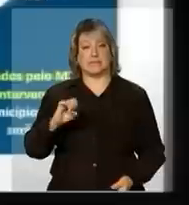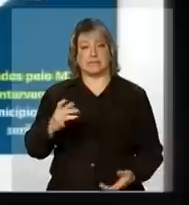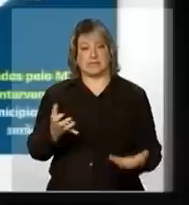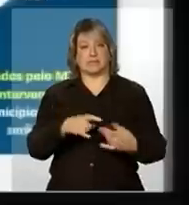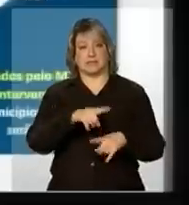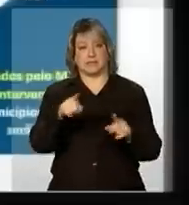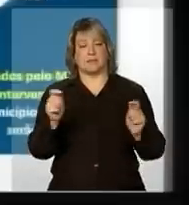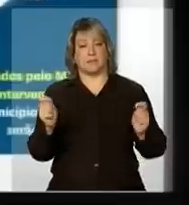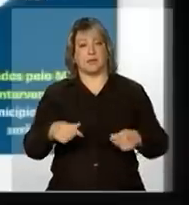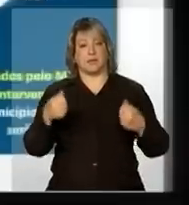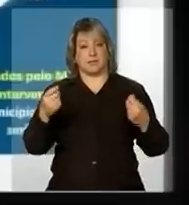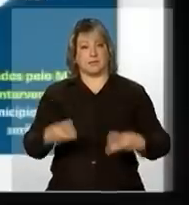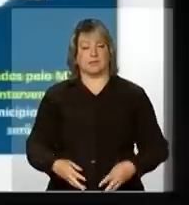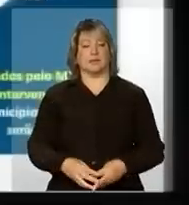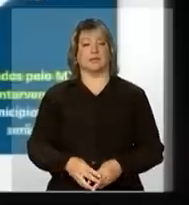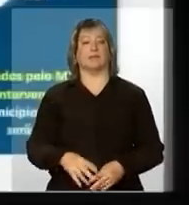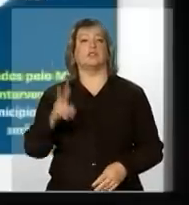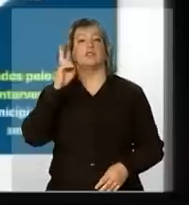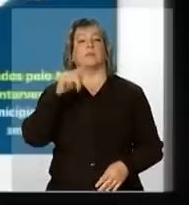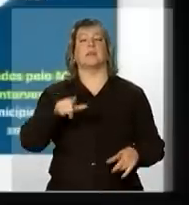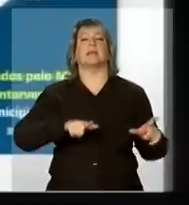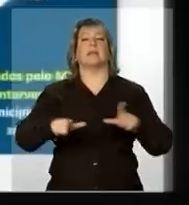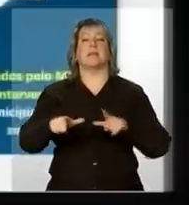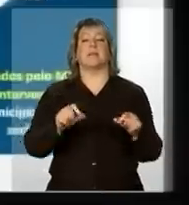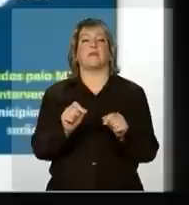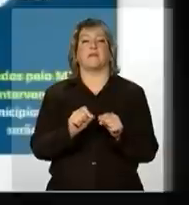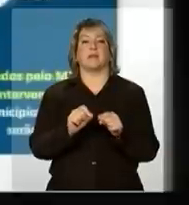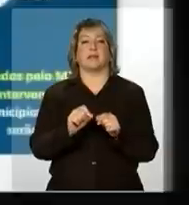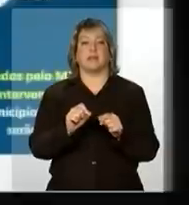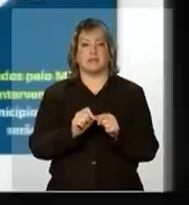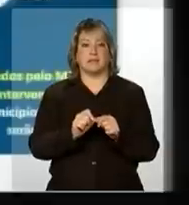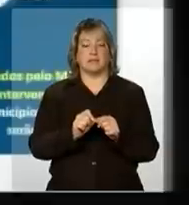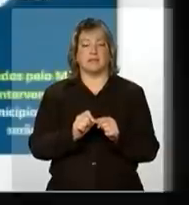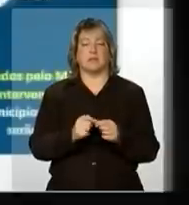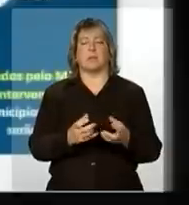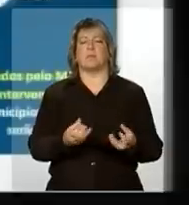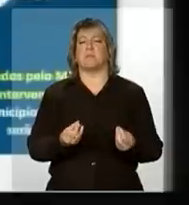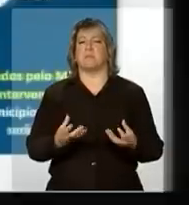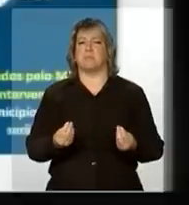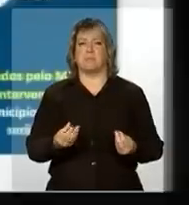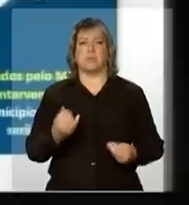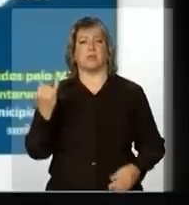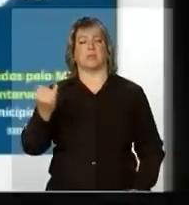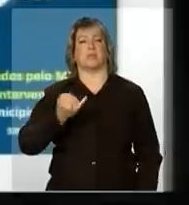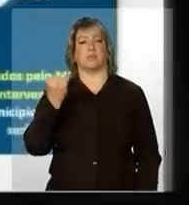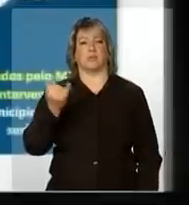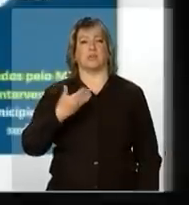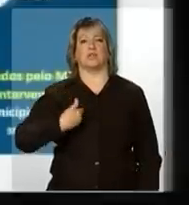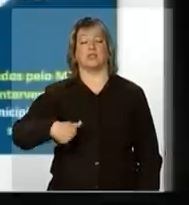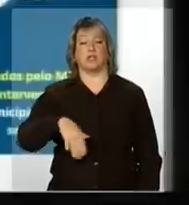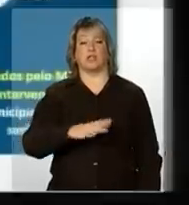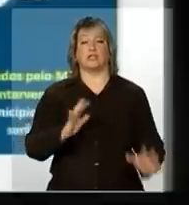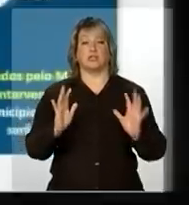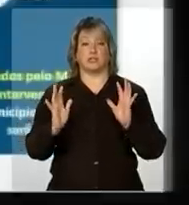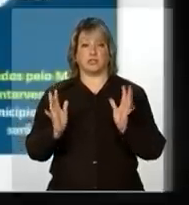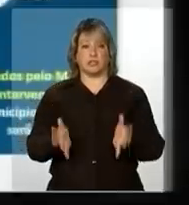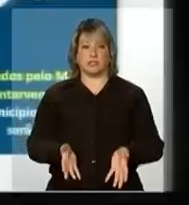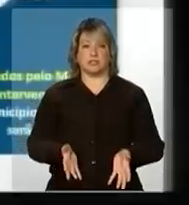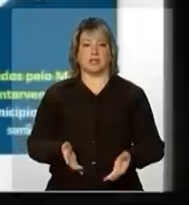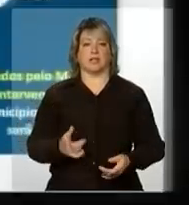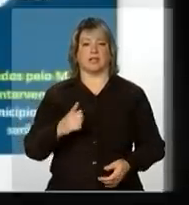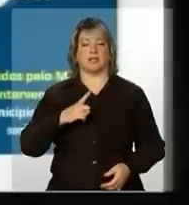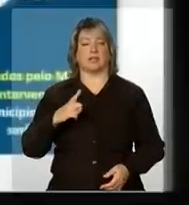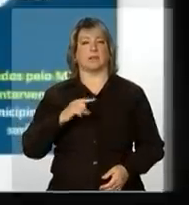da CPRM dar uma palavra sobre o trabalho que foi feito, que foi muito, muito importante. Nós já temos pela